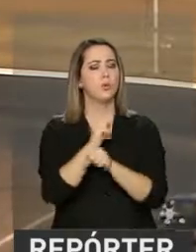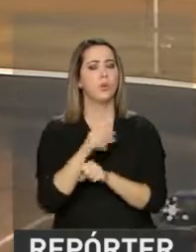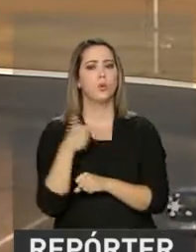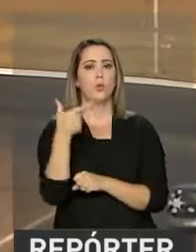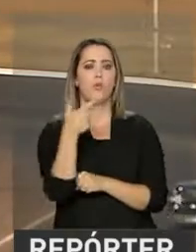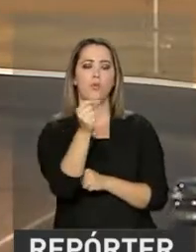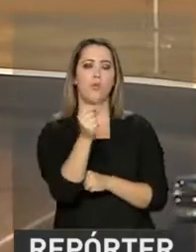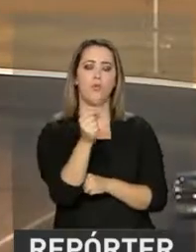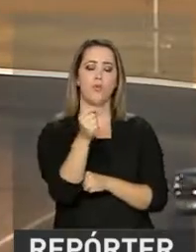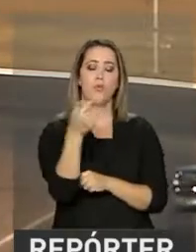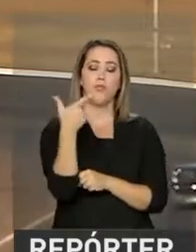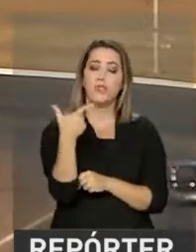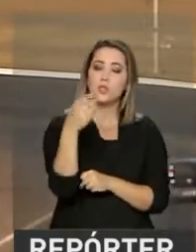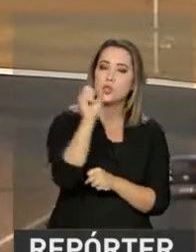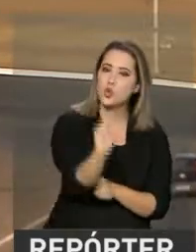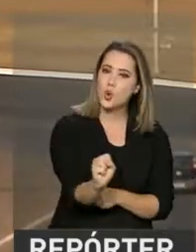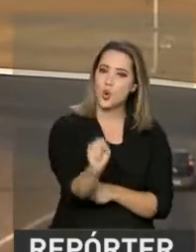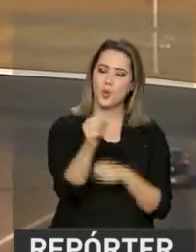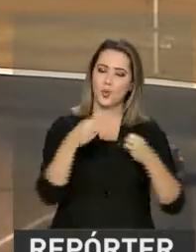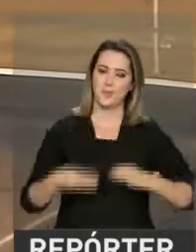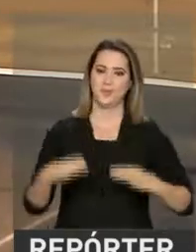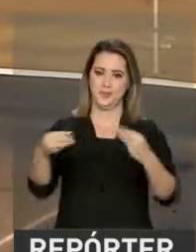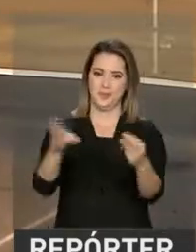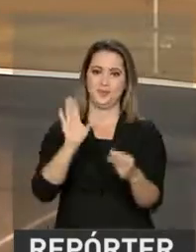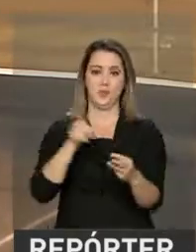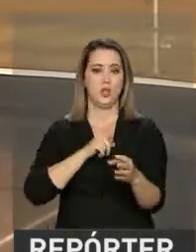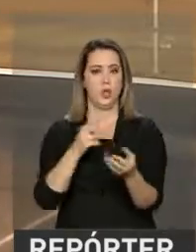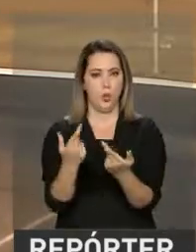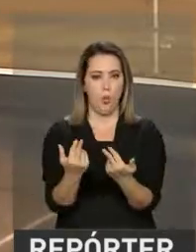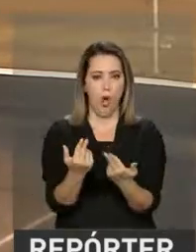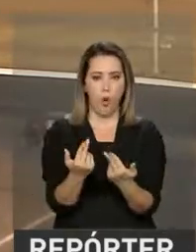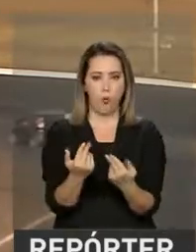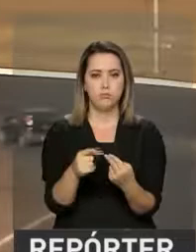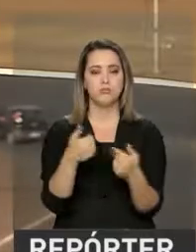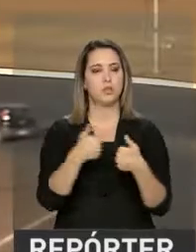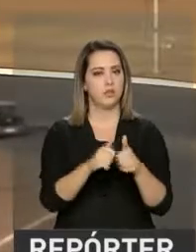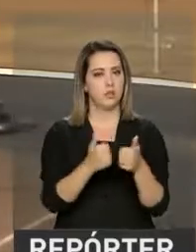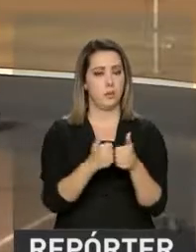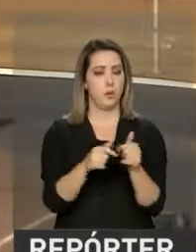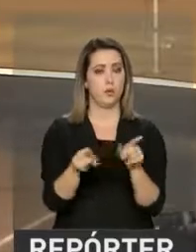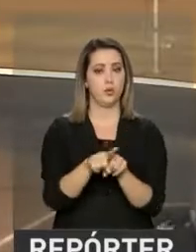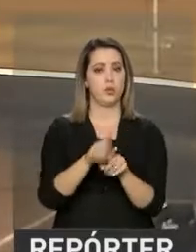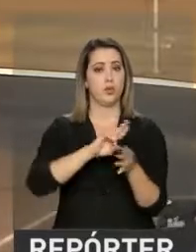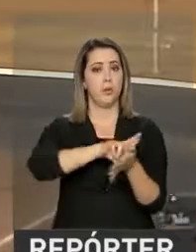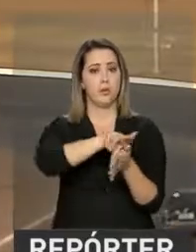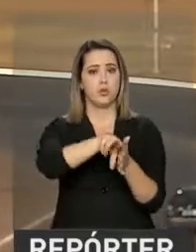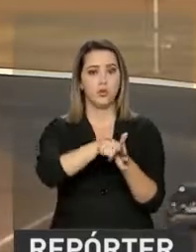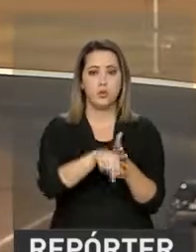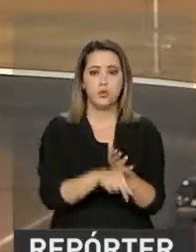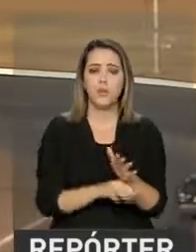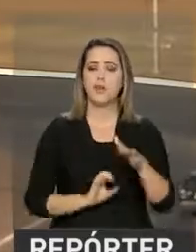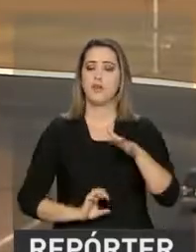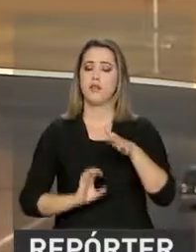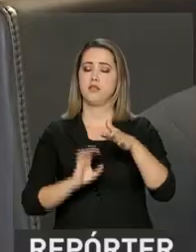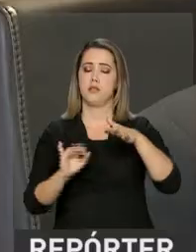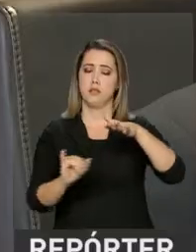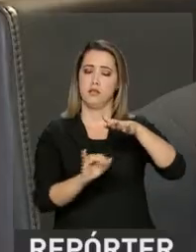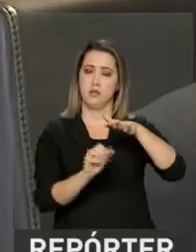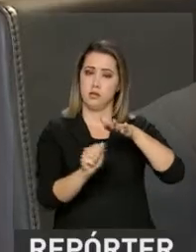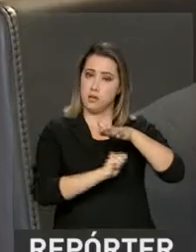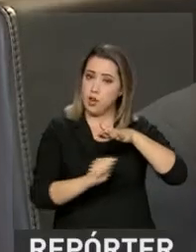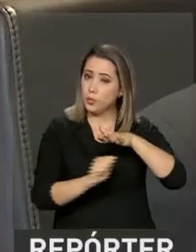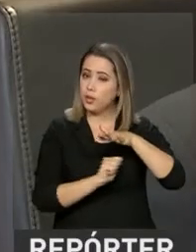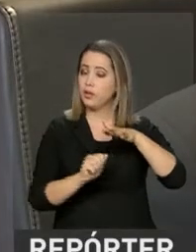ministérios deverão usar o aplicativo. O novo modelo também vai ser estendido para autarquias e fundações.